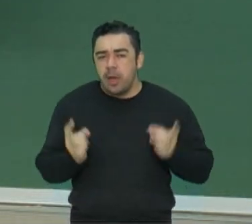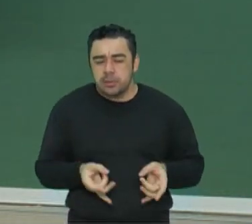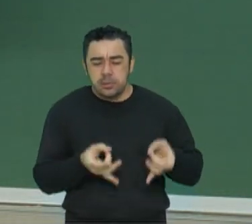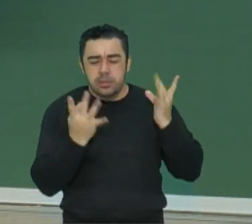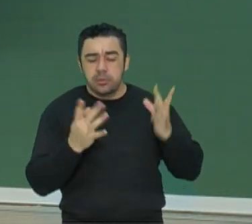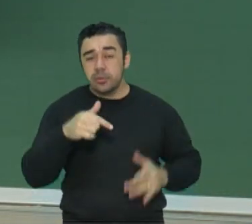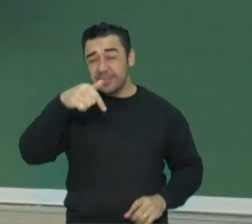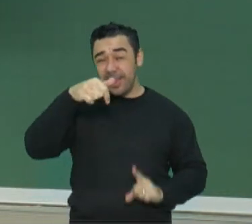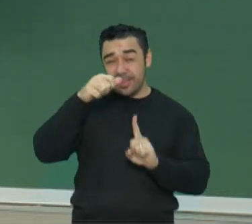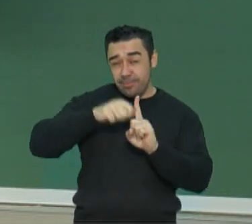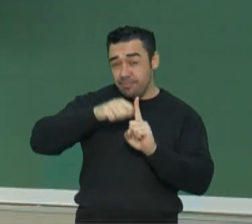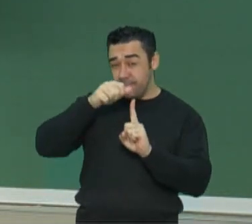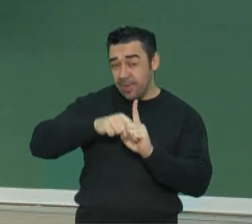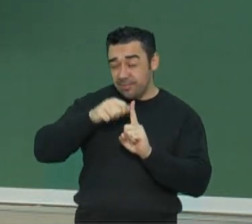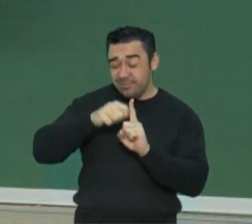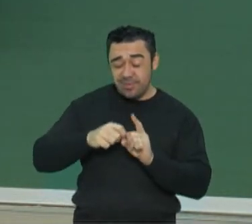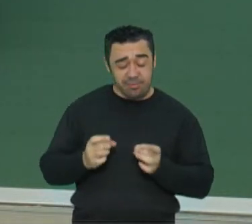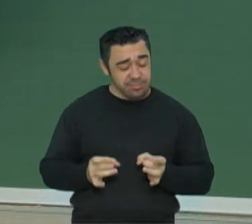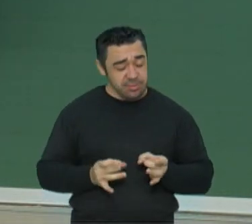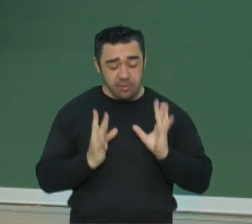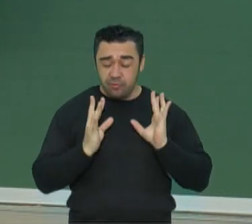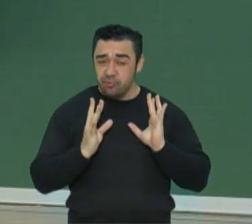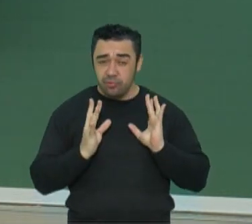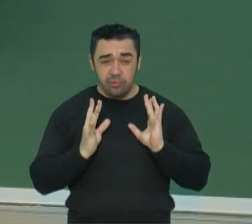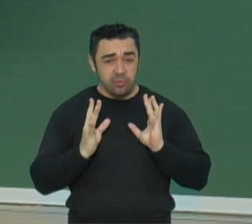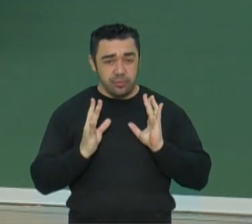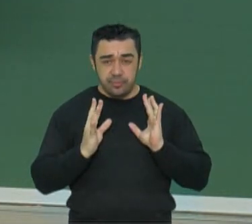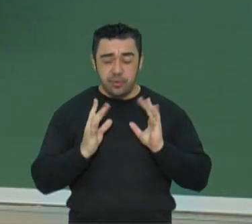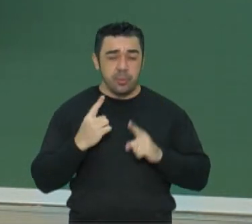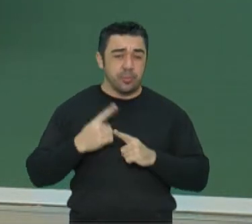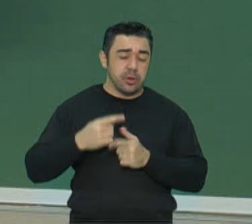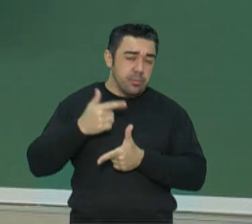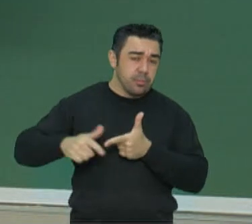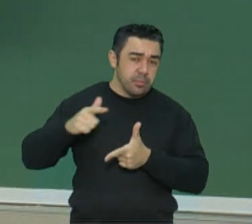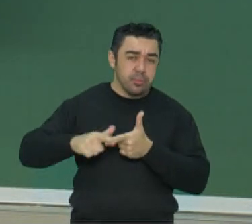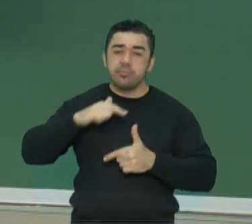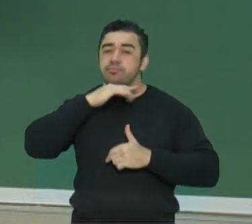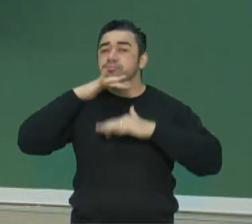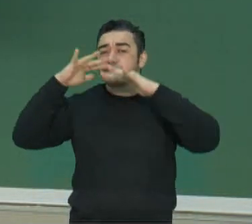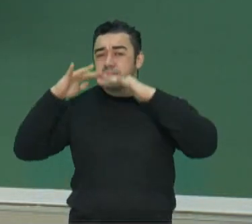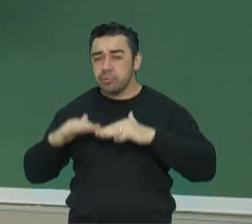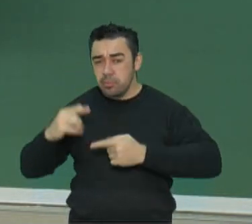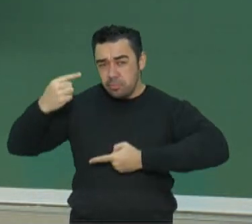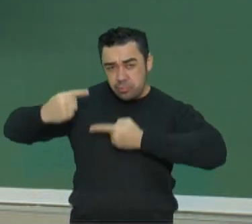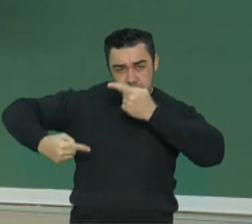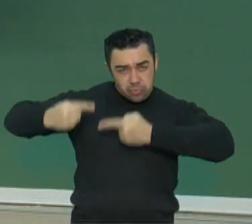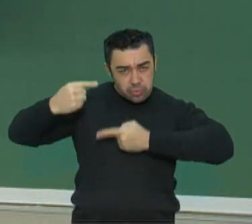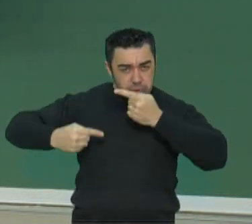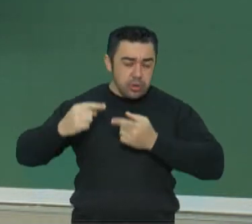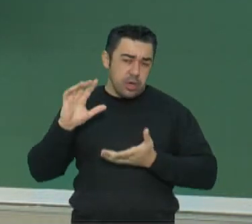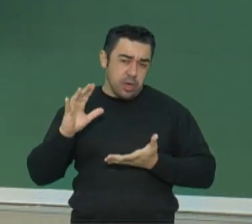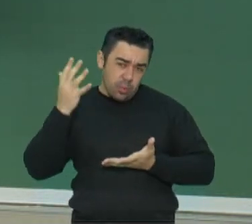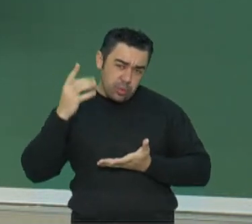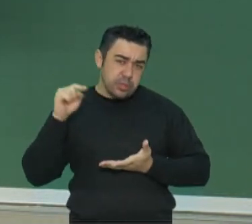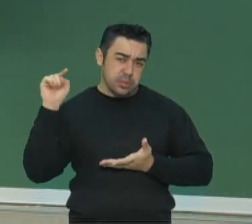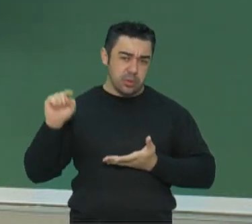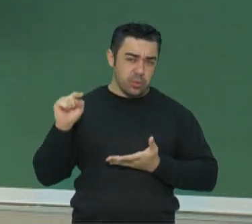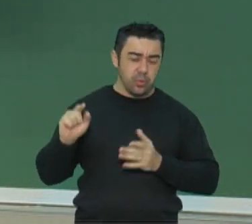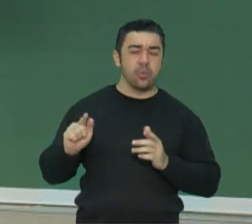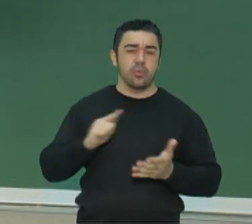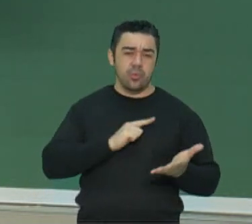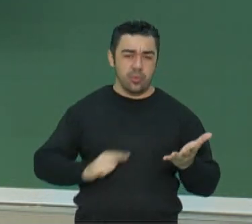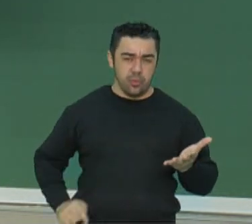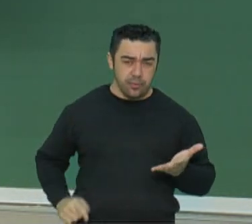apenas, uma renúncia surpreendente, lembra? Após uma crise política e medidas que ele tomou durante o governo,